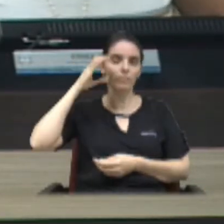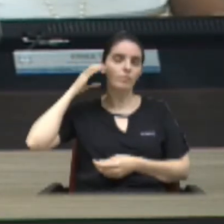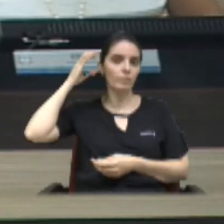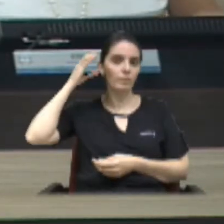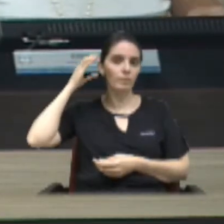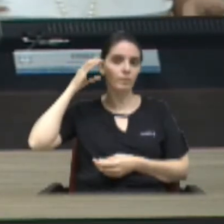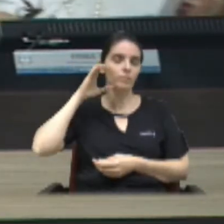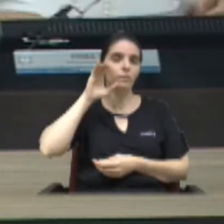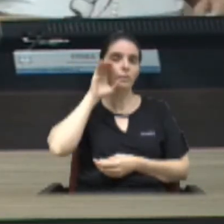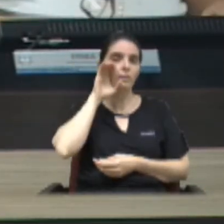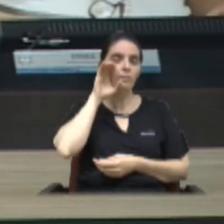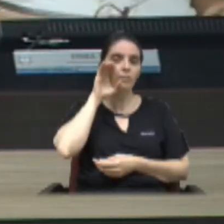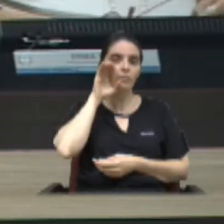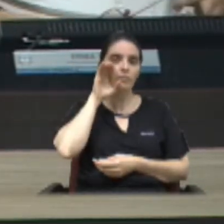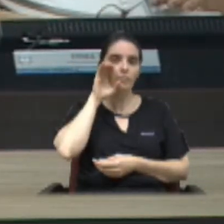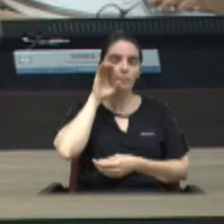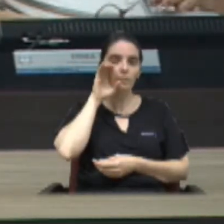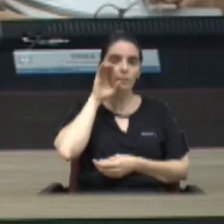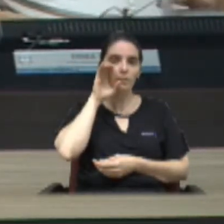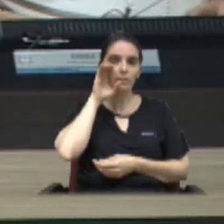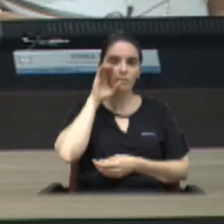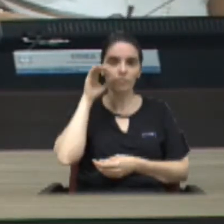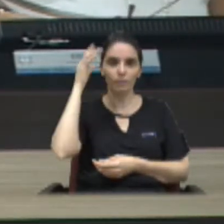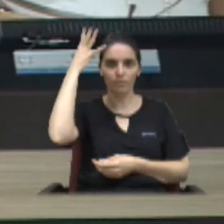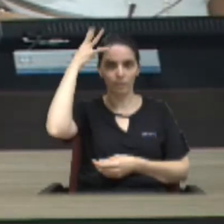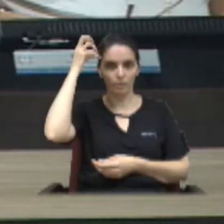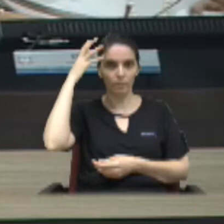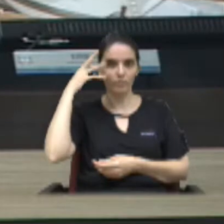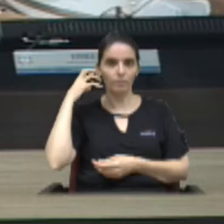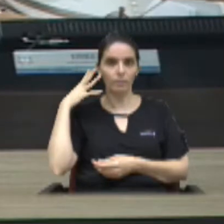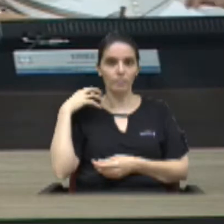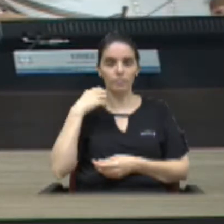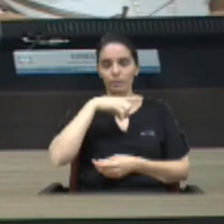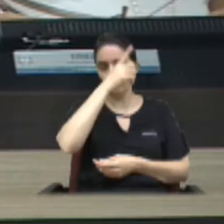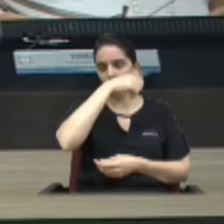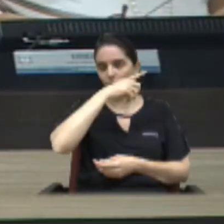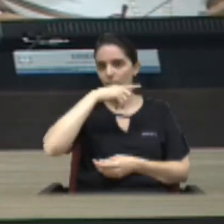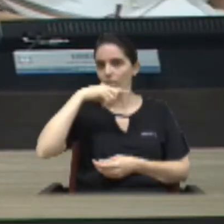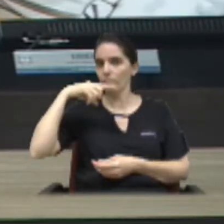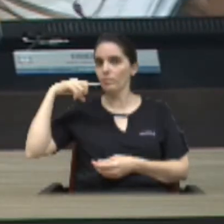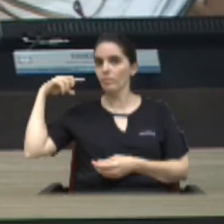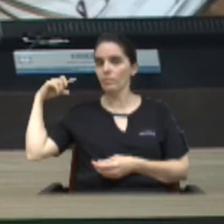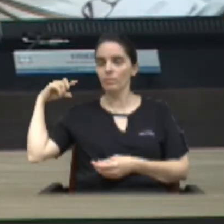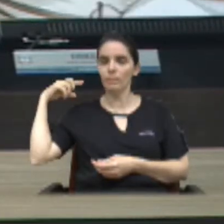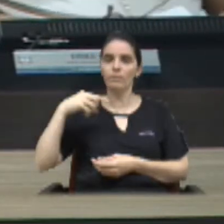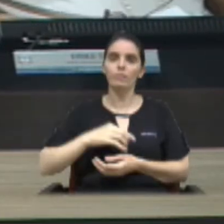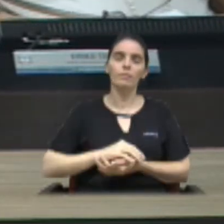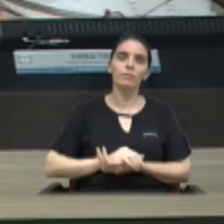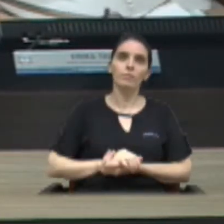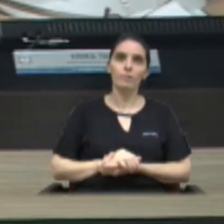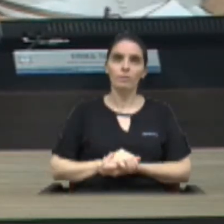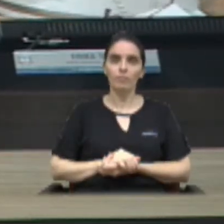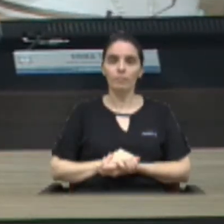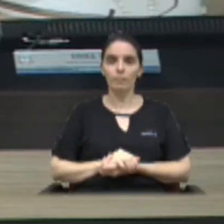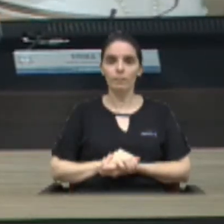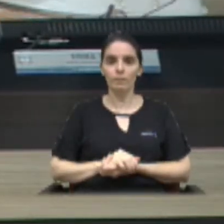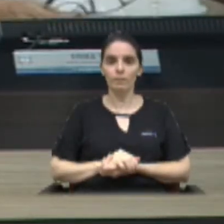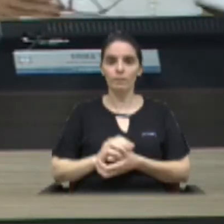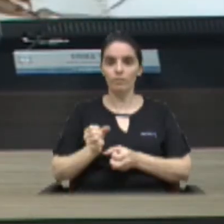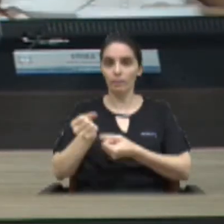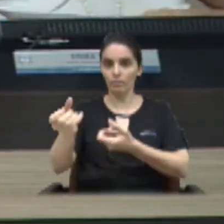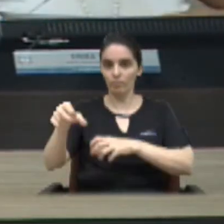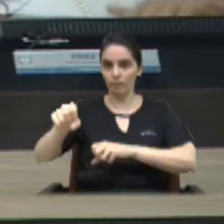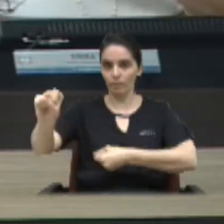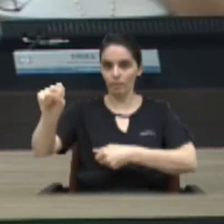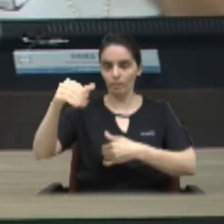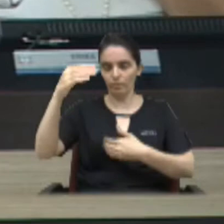Pontes Constância Bebitt Dutra Lucinês Aparecida Bogo Mayra Rosana Gama de Araújo Silva da Costa que concede o